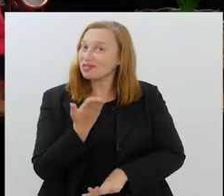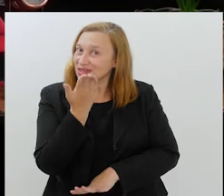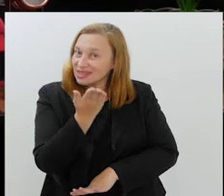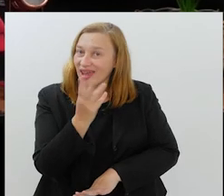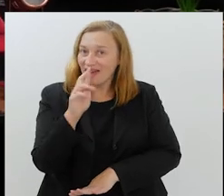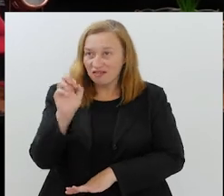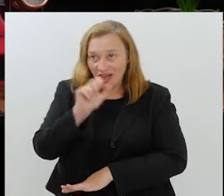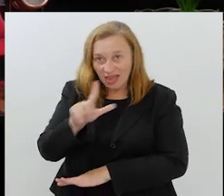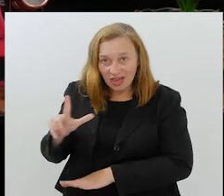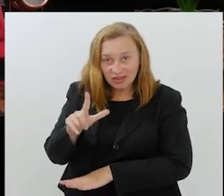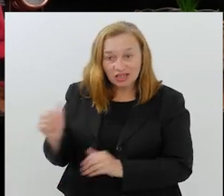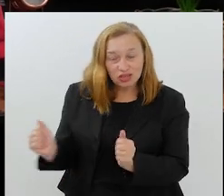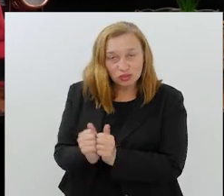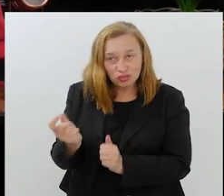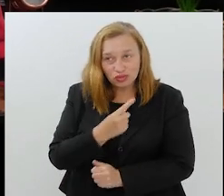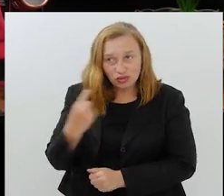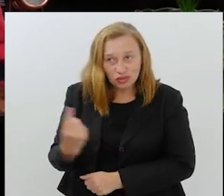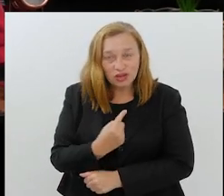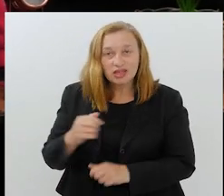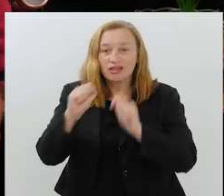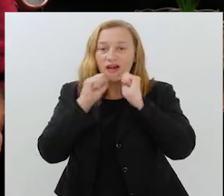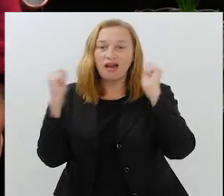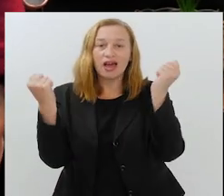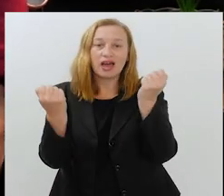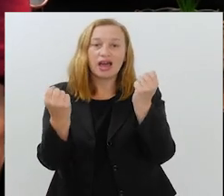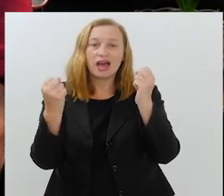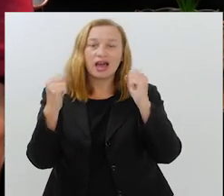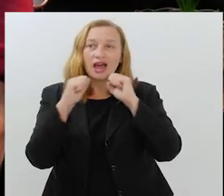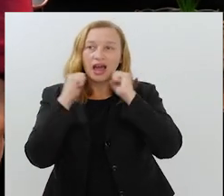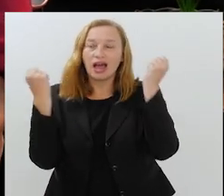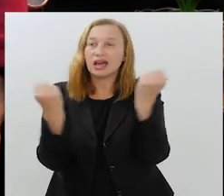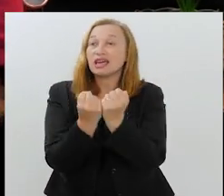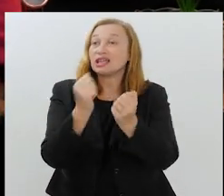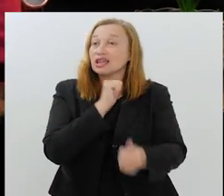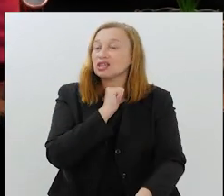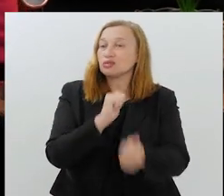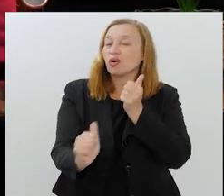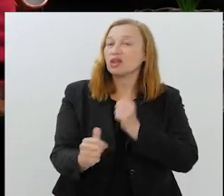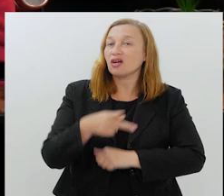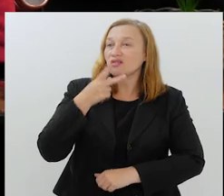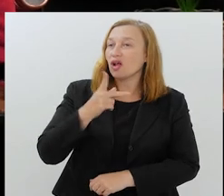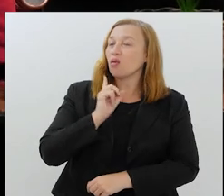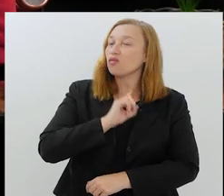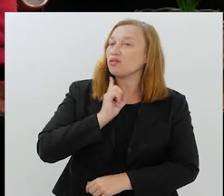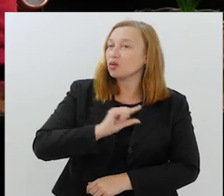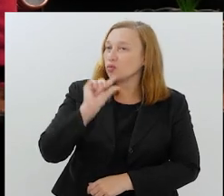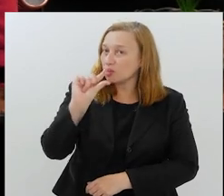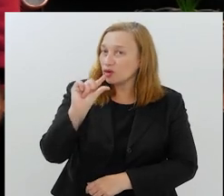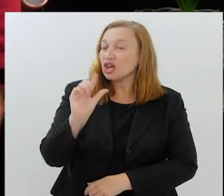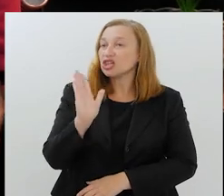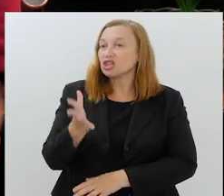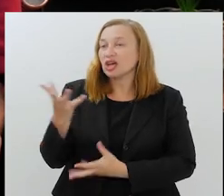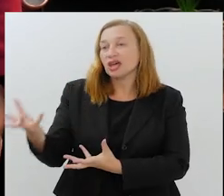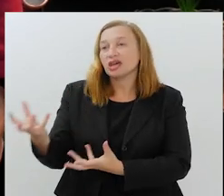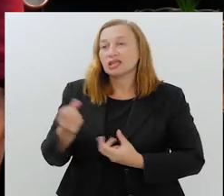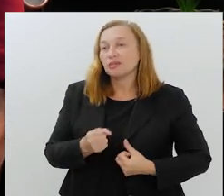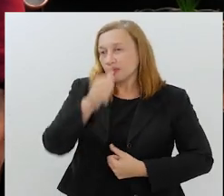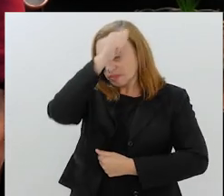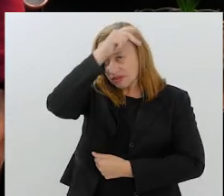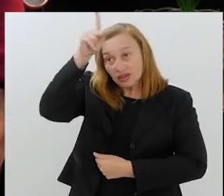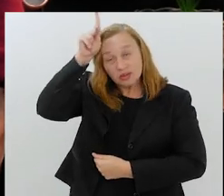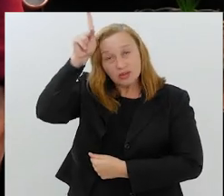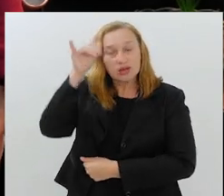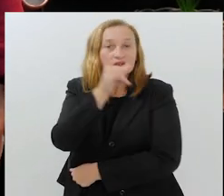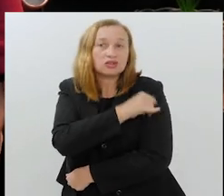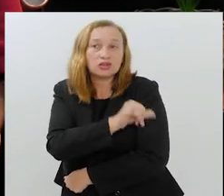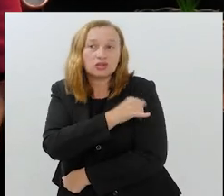para você, Rafael, que está aqui participando com a gente no Arena Esportiva, vamos falar agora um pouquinho do Flamengo, porque ele já recebeu da Prefeitura do Rio